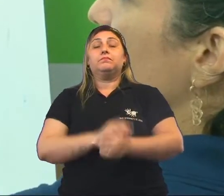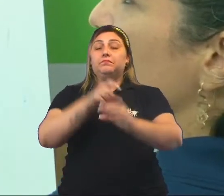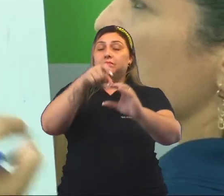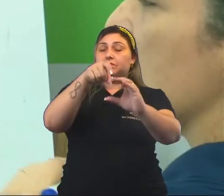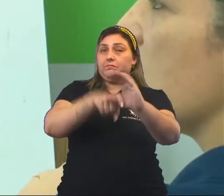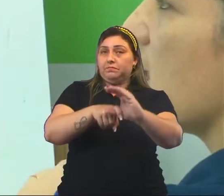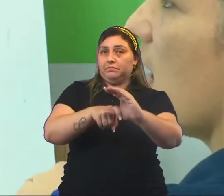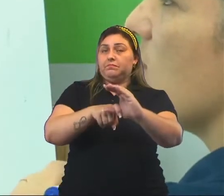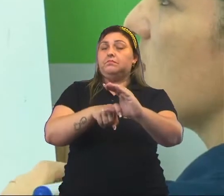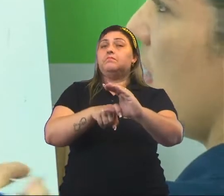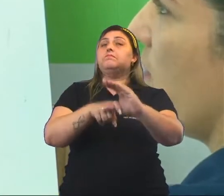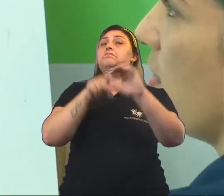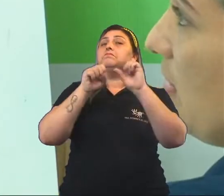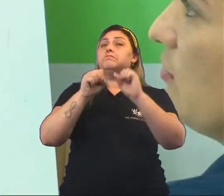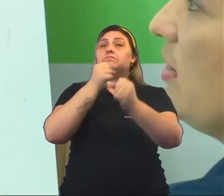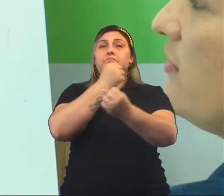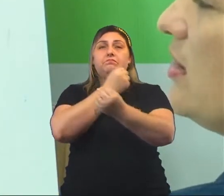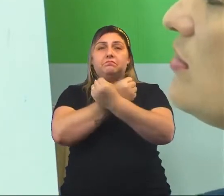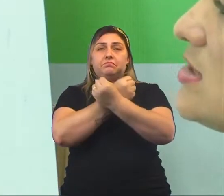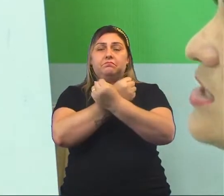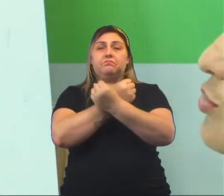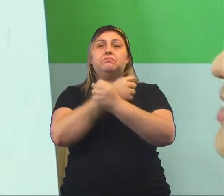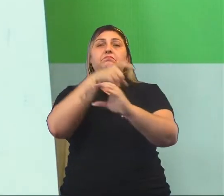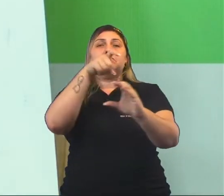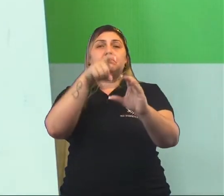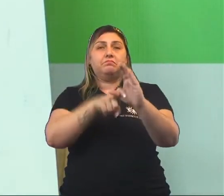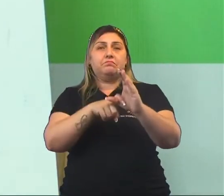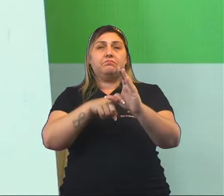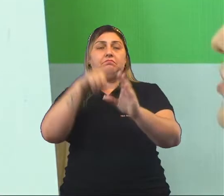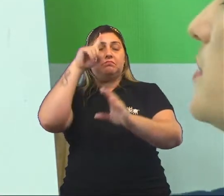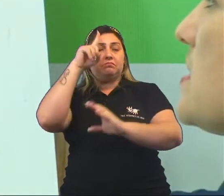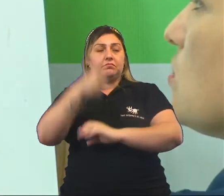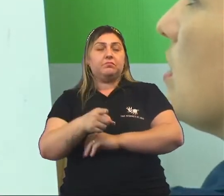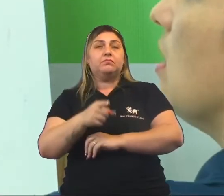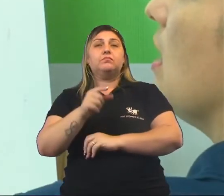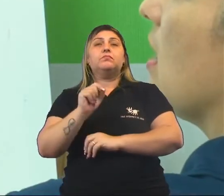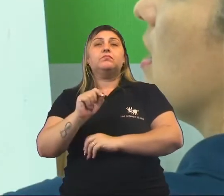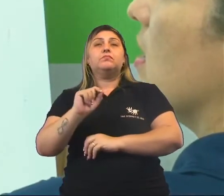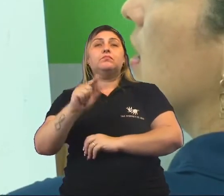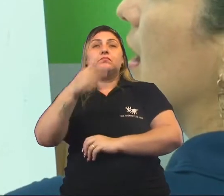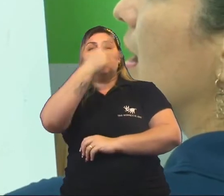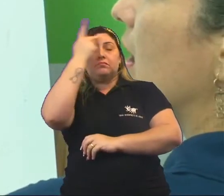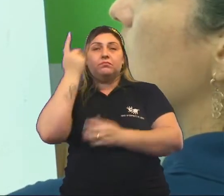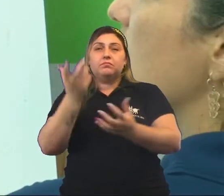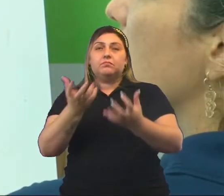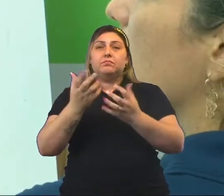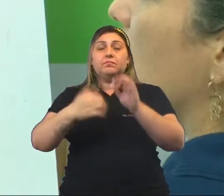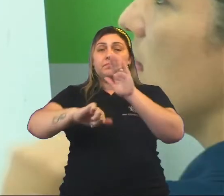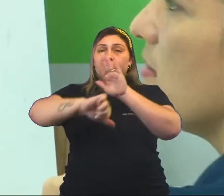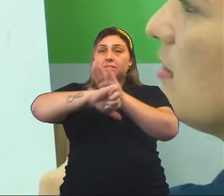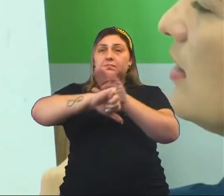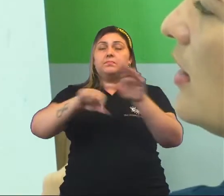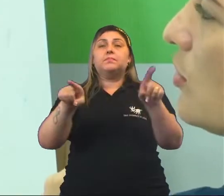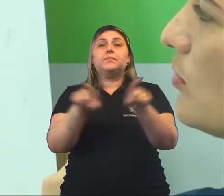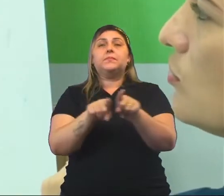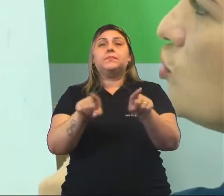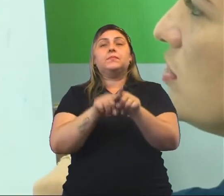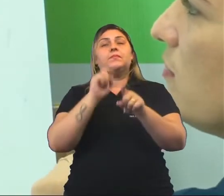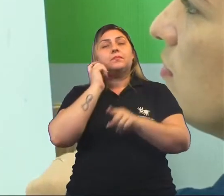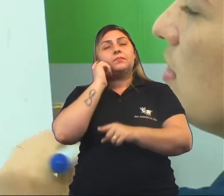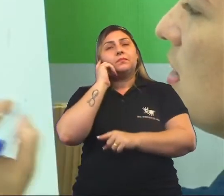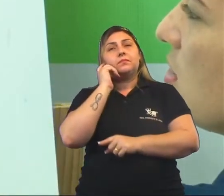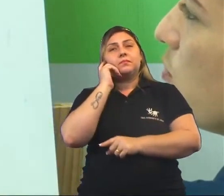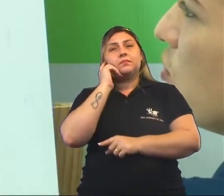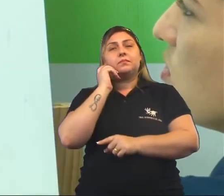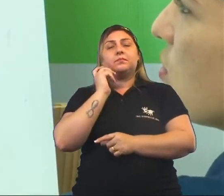Dívidas, podiam ser escravos, afinal estavam devendo, eles eram obrigados a fazer o que a outra pessoa queria. Crimes também, era um